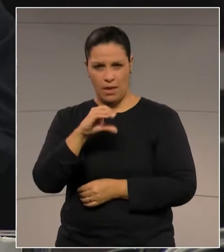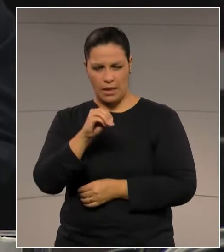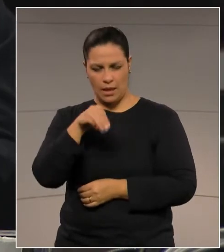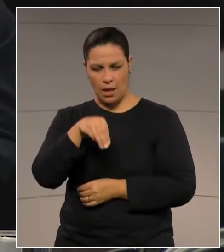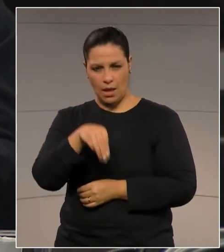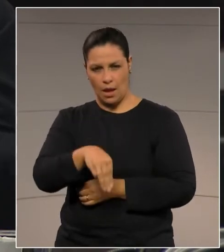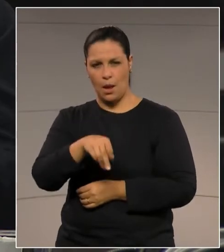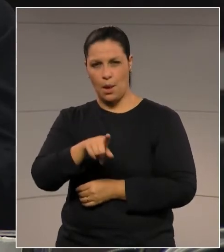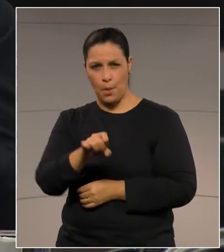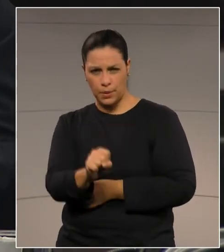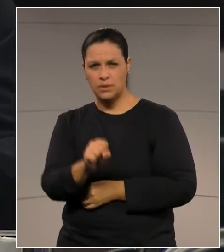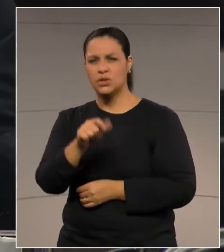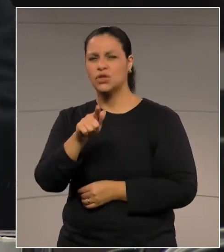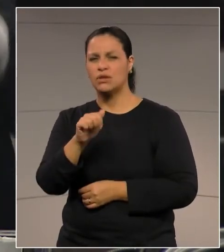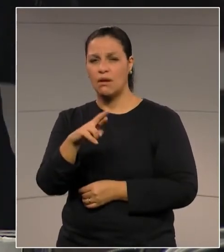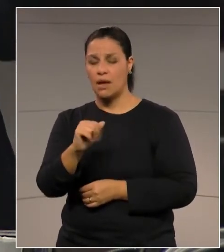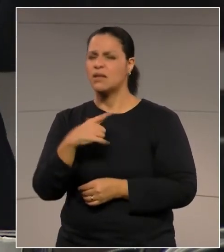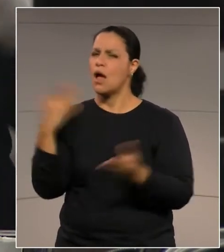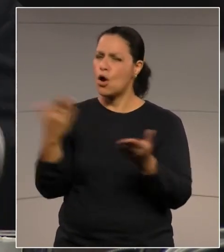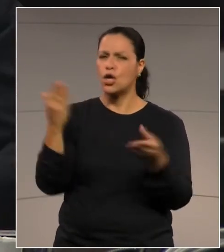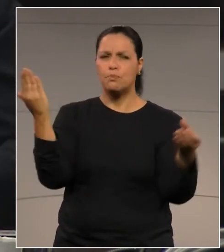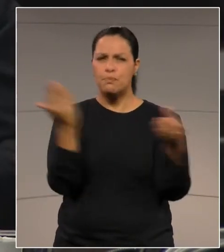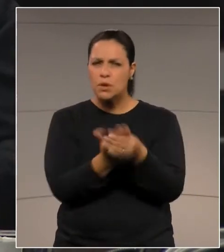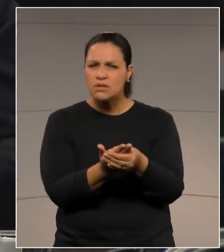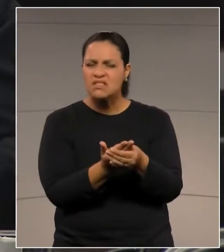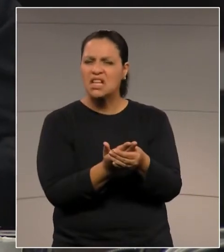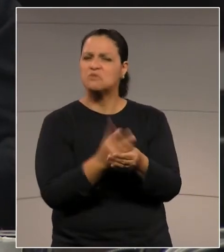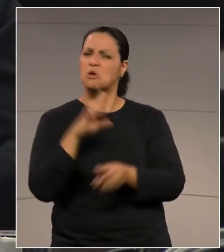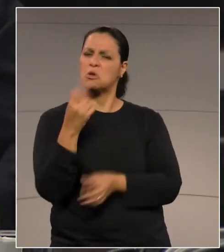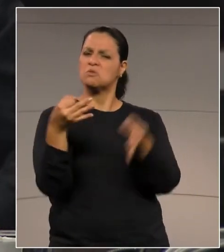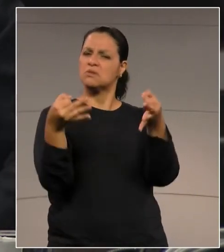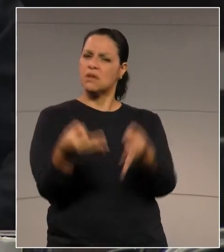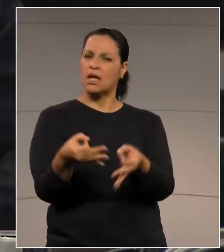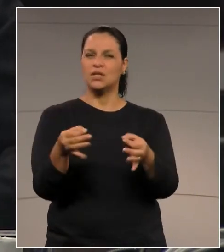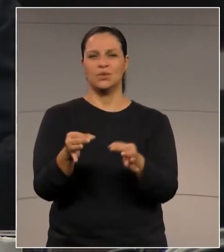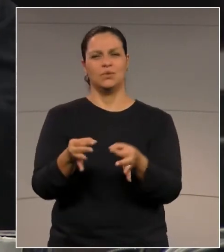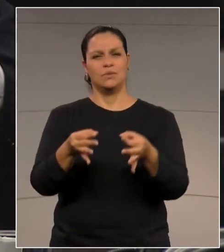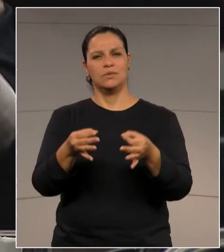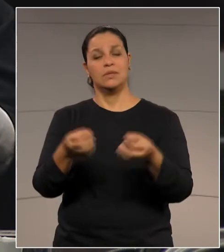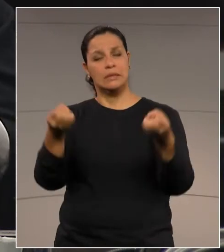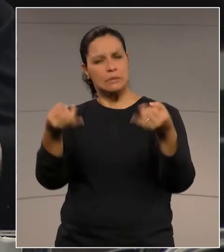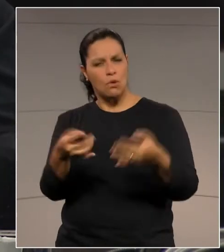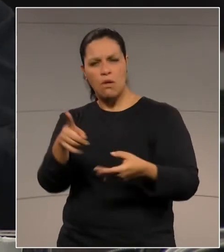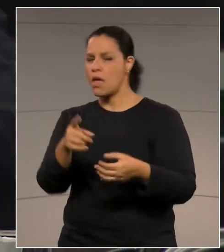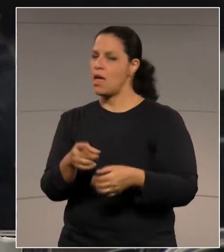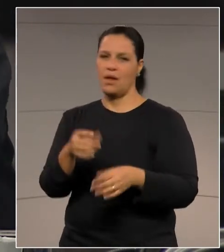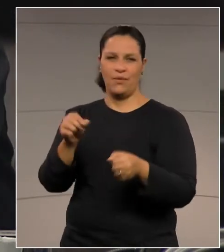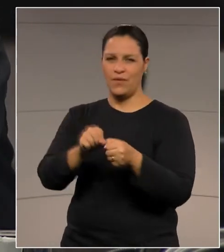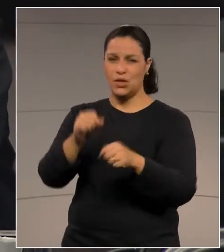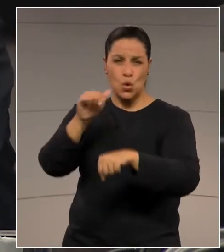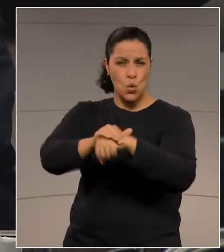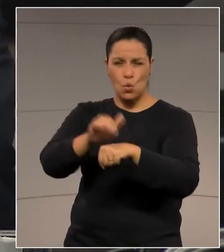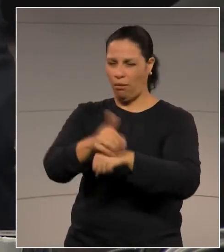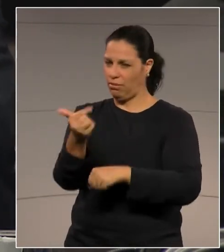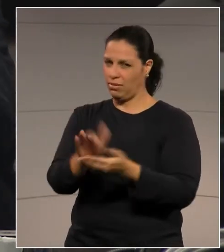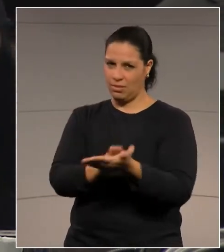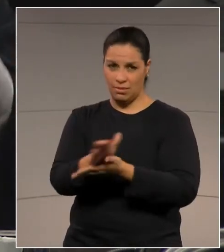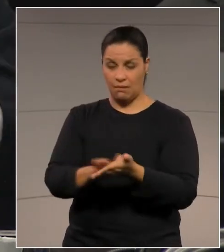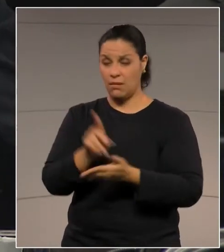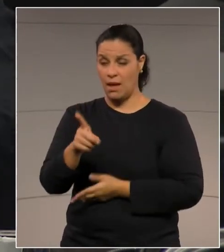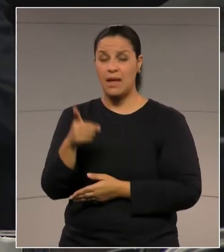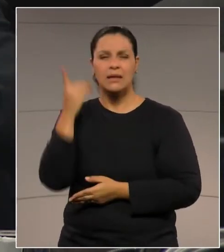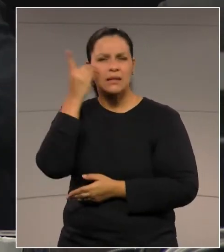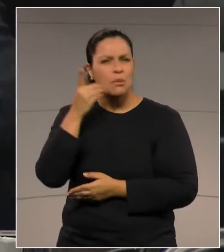o deputado Jocelito Canto, realmente a justiça fez justiça. Fez justiça, porque realmente foi um dos deputados